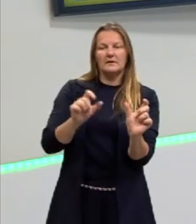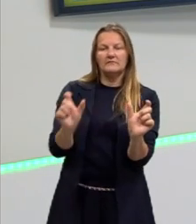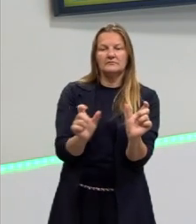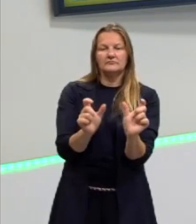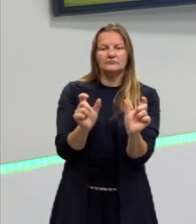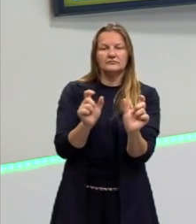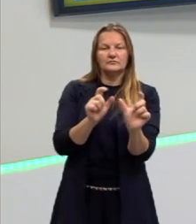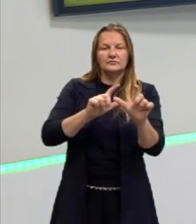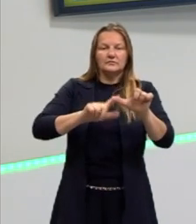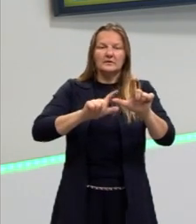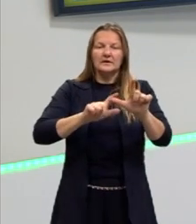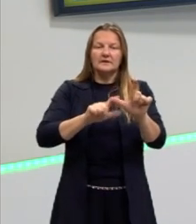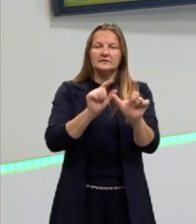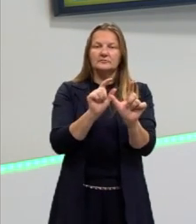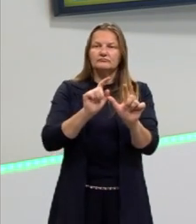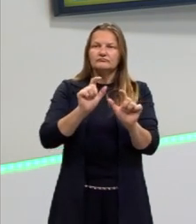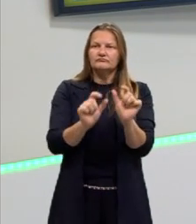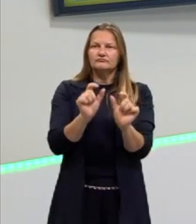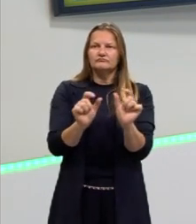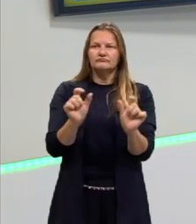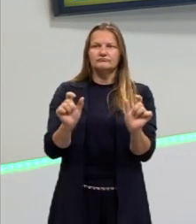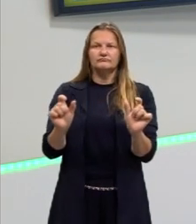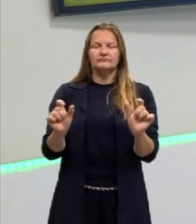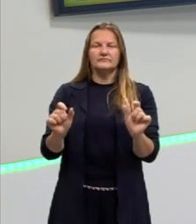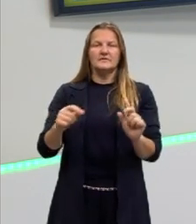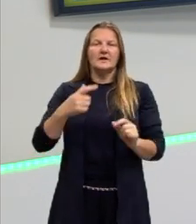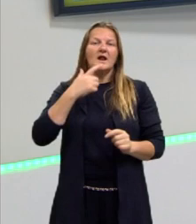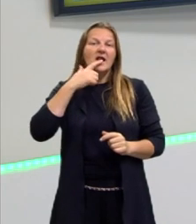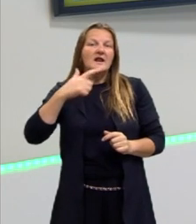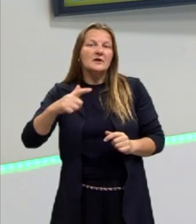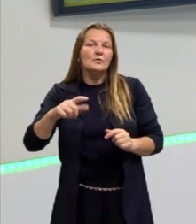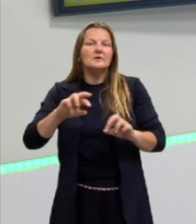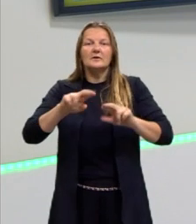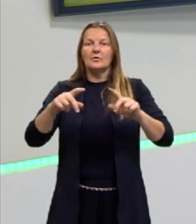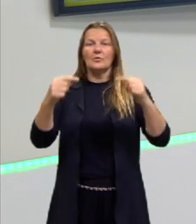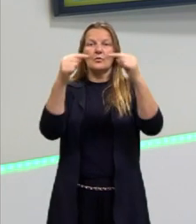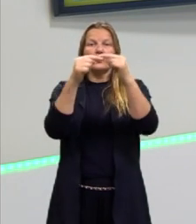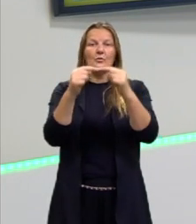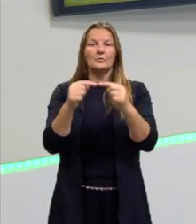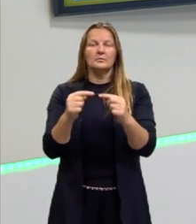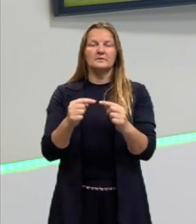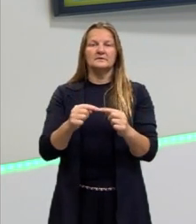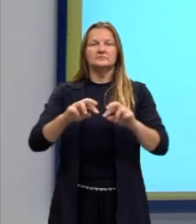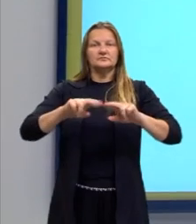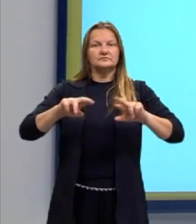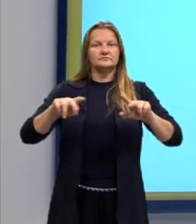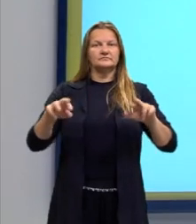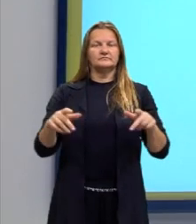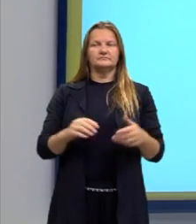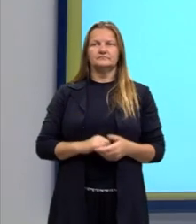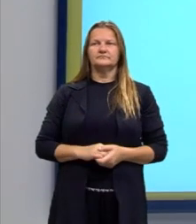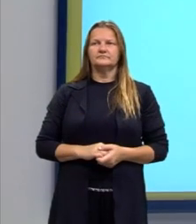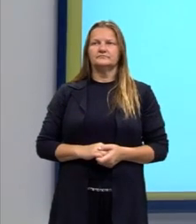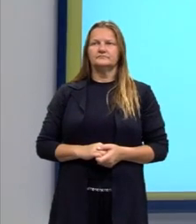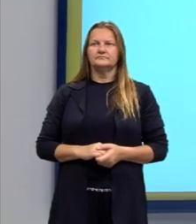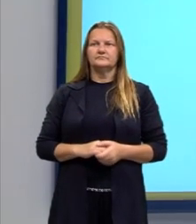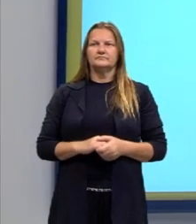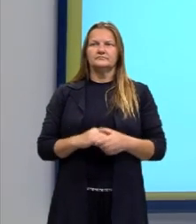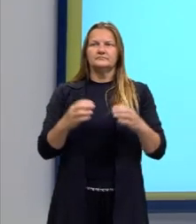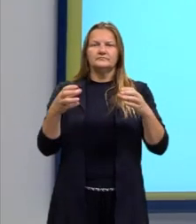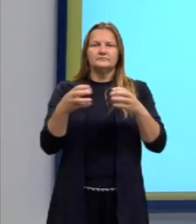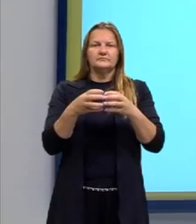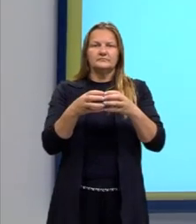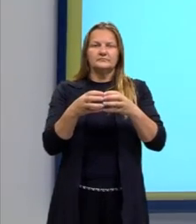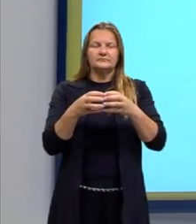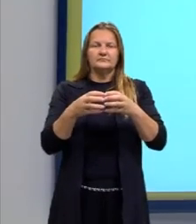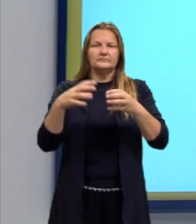que podem ou não fazer sentido na nossa língua, mas são novas combinações, né? Os arranjos, então, ali,